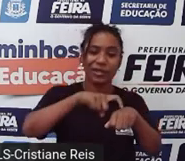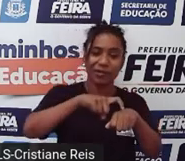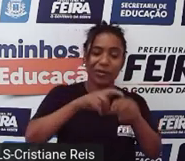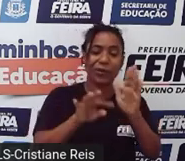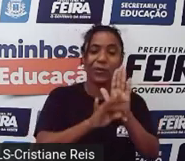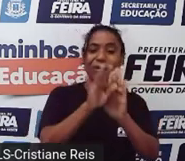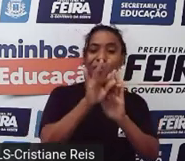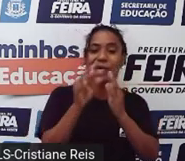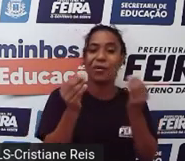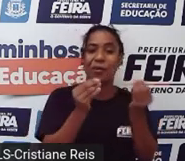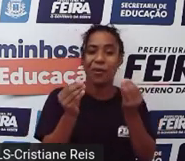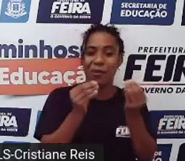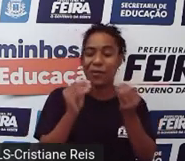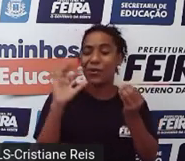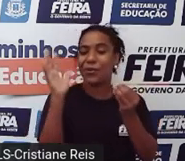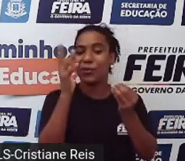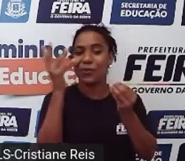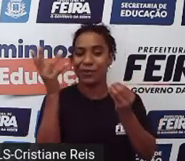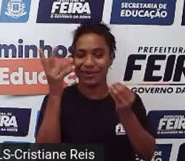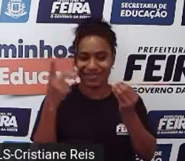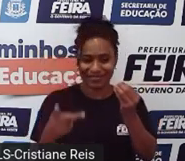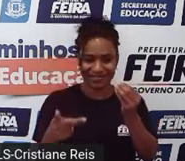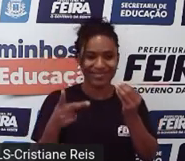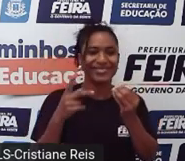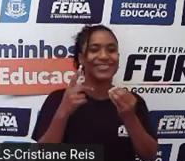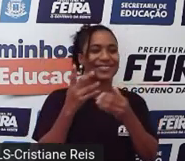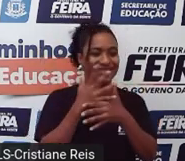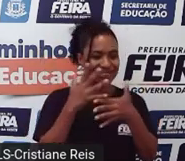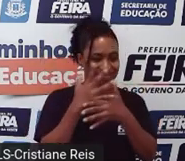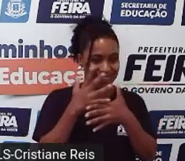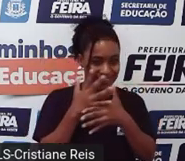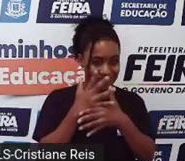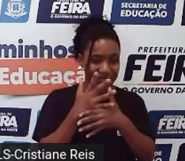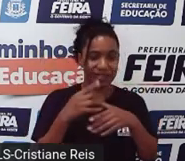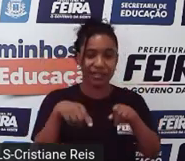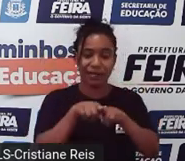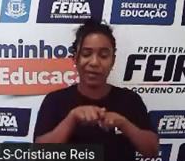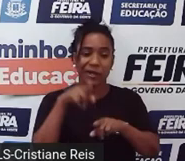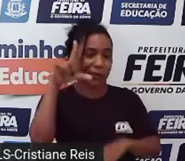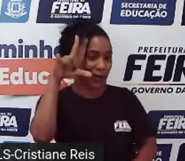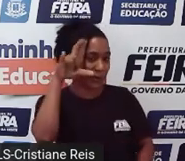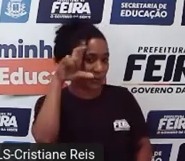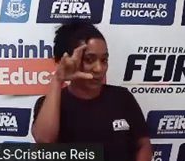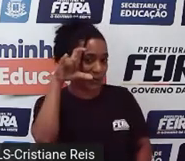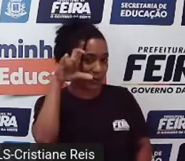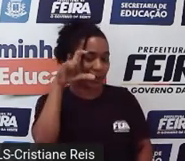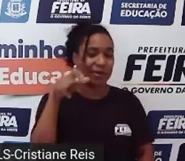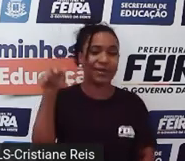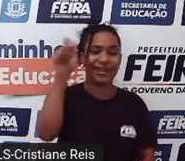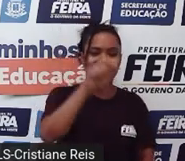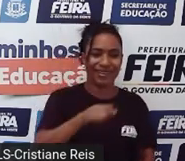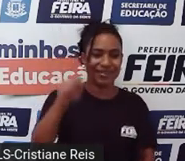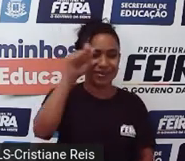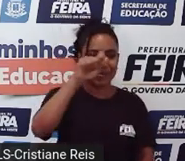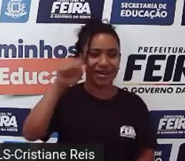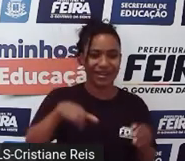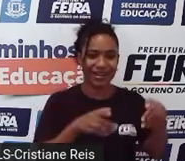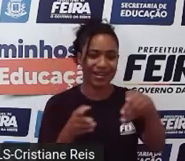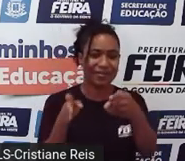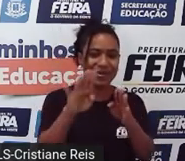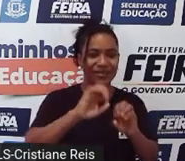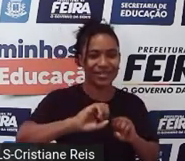do lugar onde você mora. E mandar também pelo Instagram, arroba caminhosdaeducacão